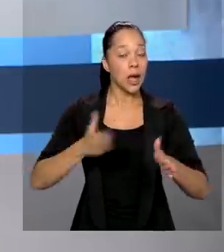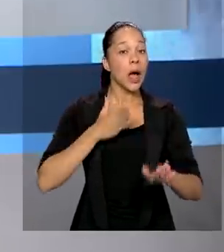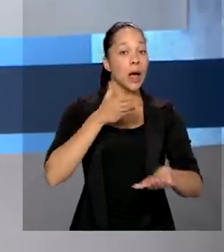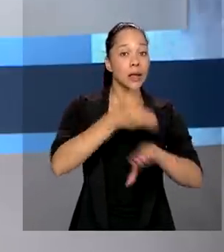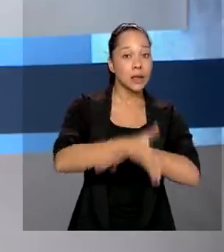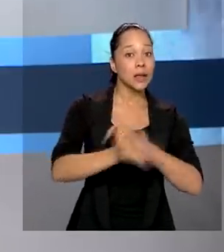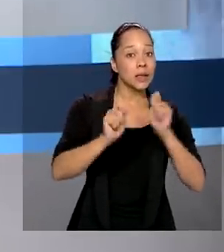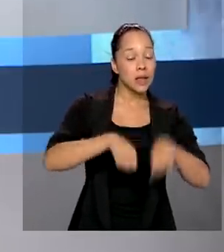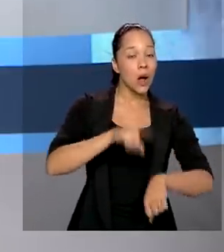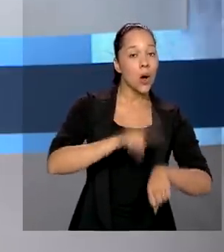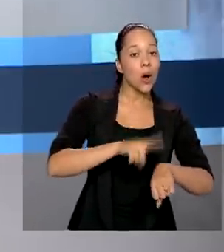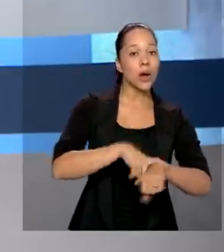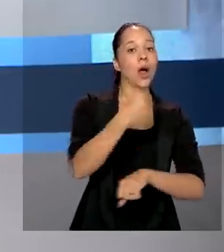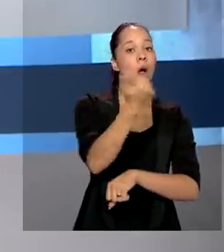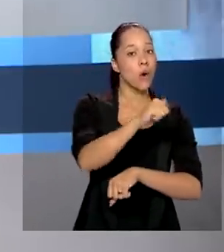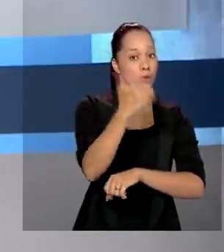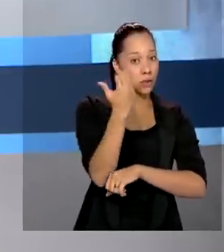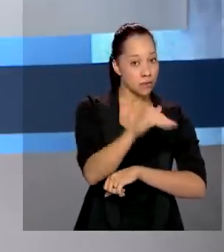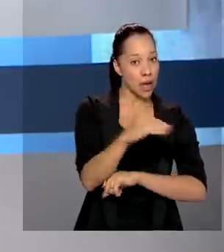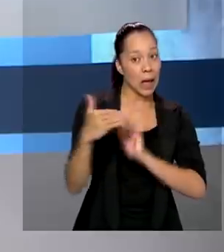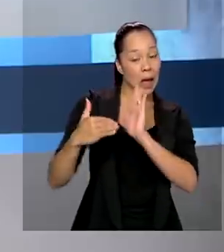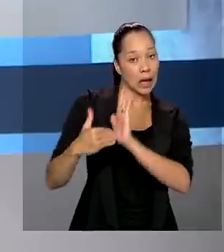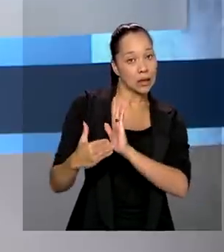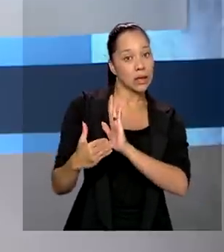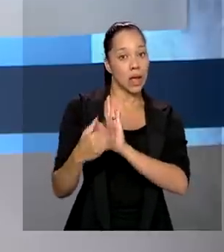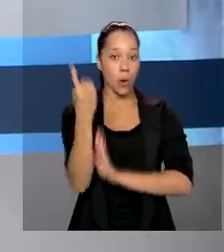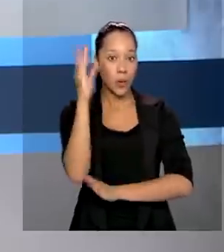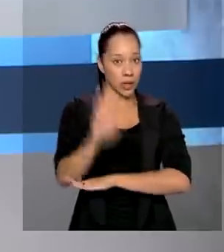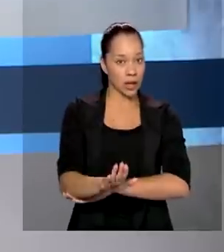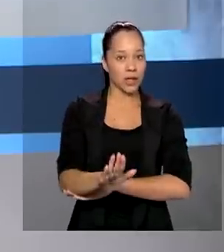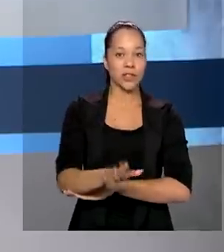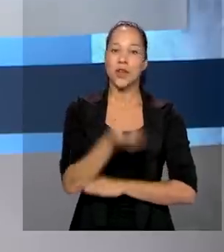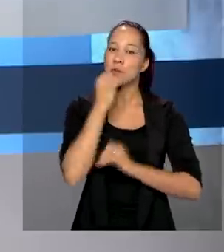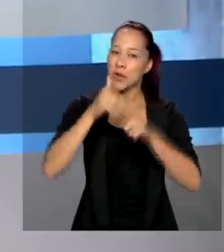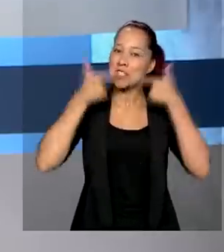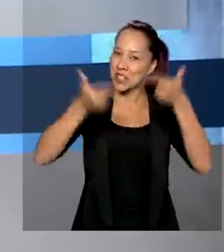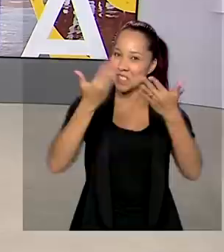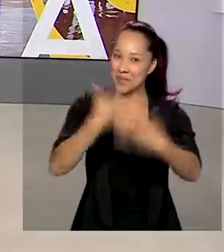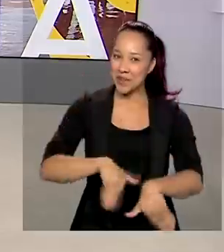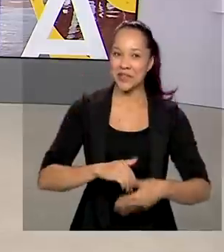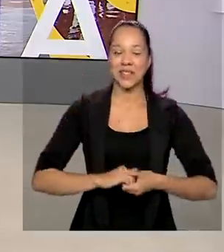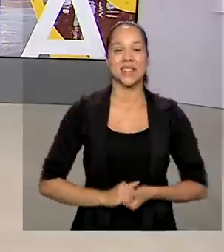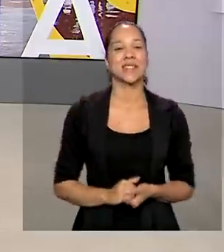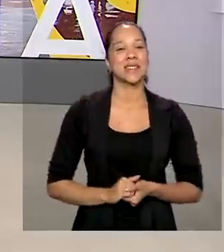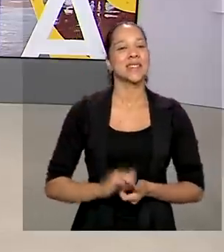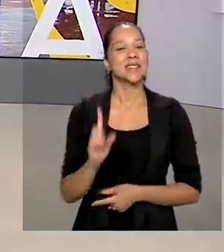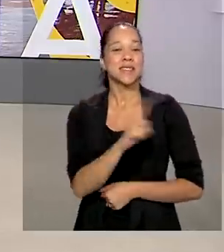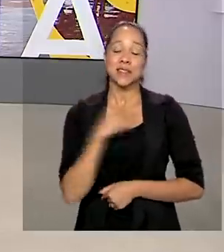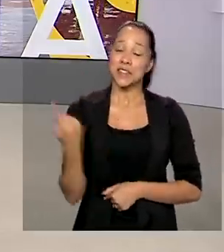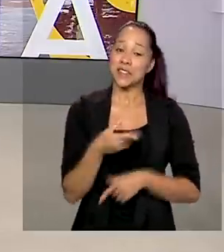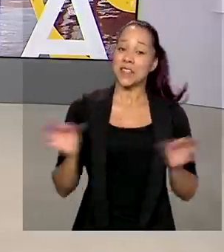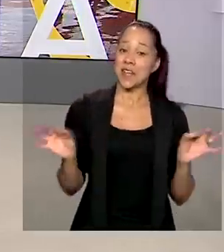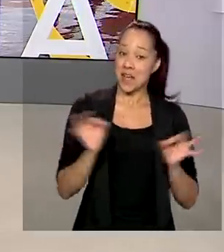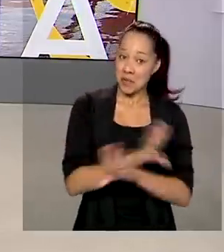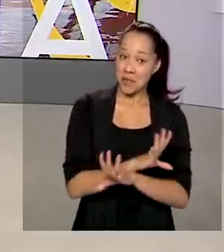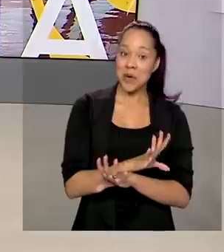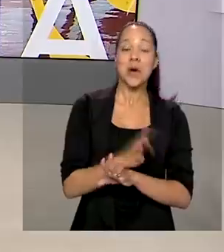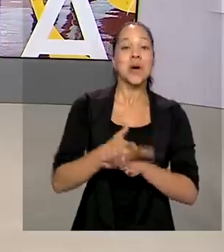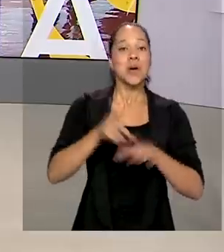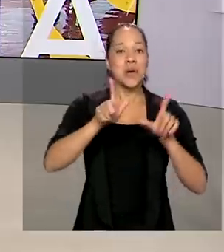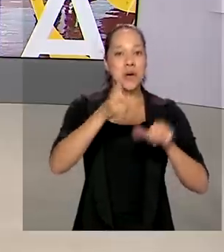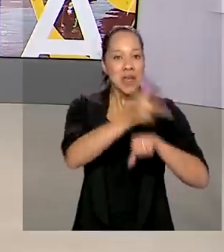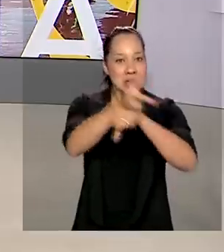é permitida a partir das 11h30 até as 13h. Boa sorte na prova. Nós ficamos por aqui e encerramos com